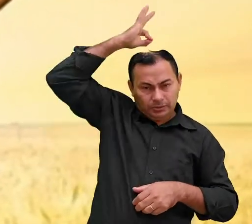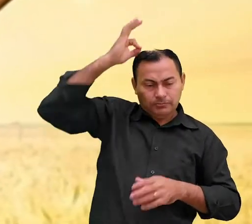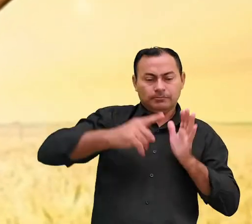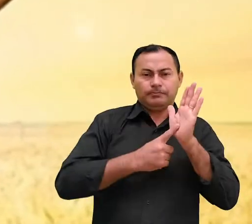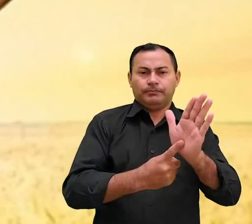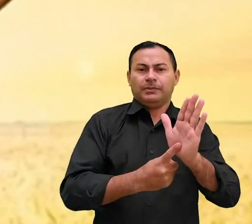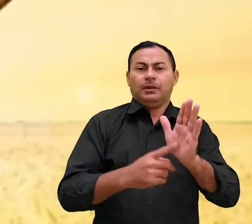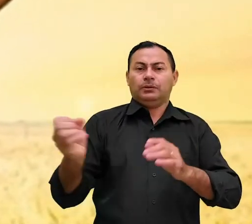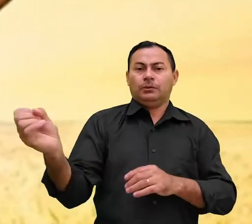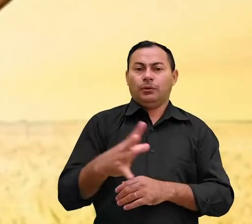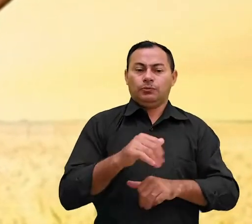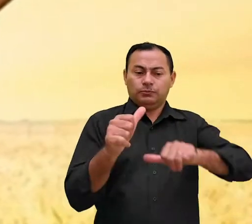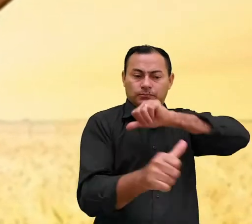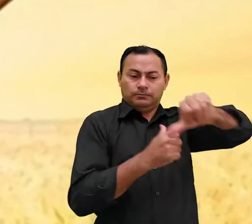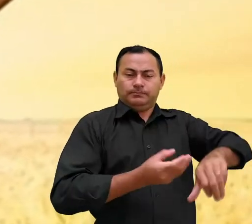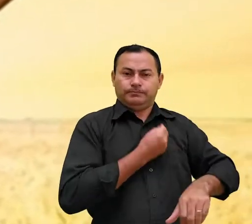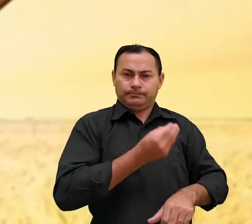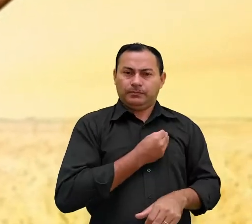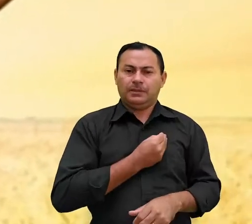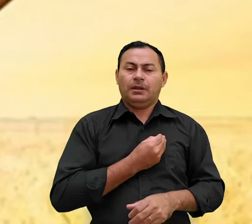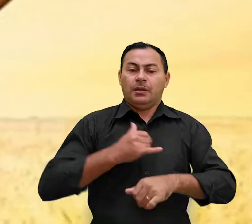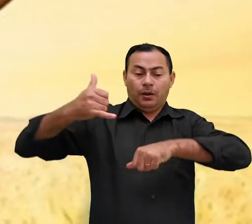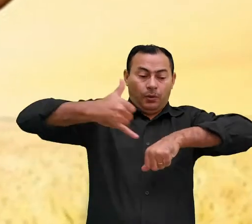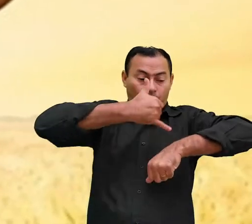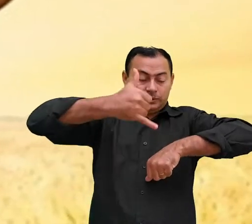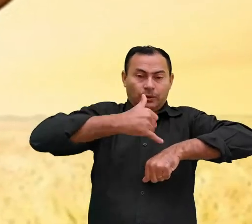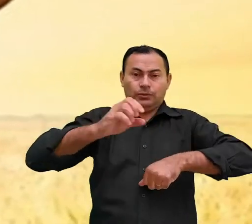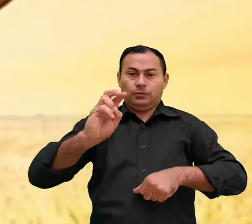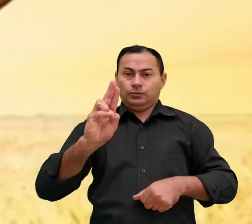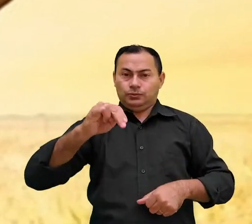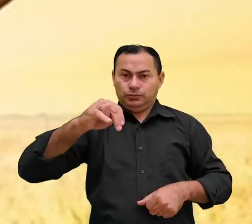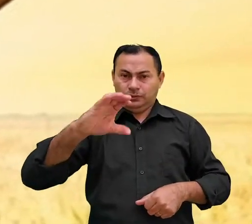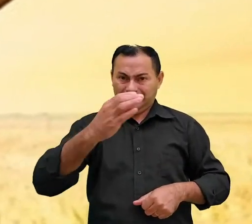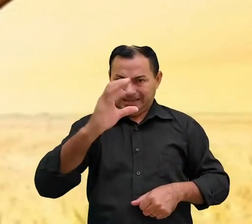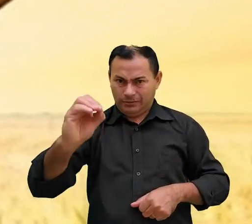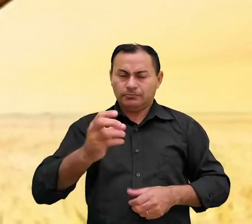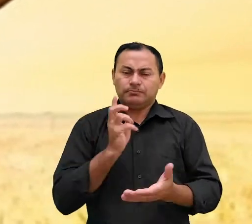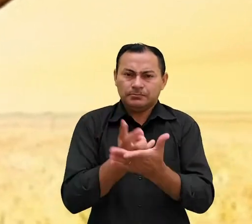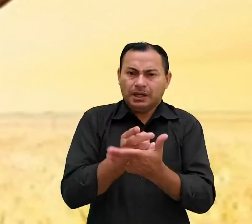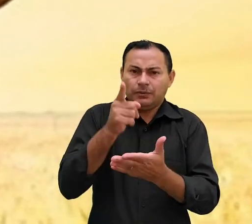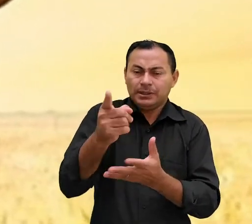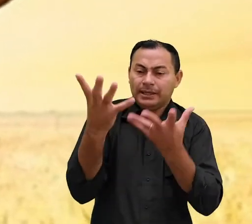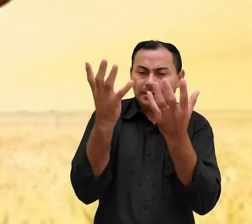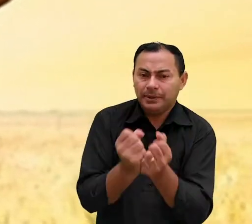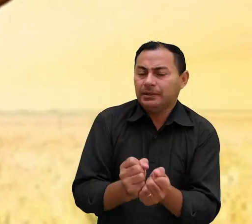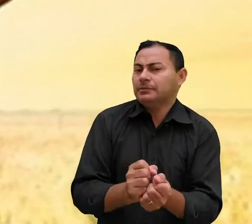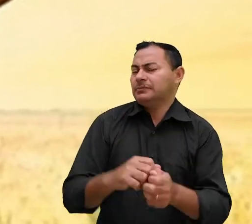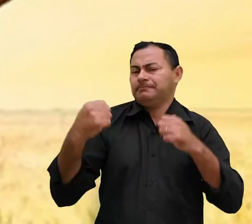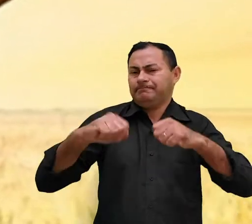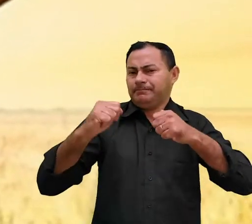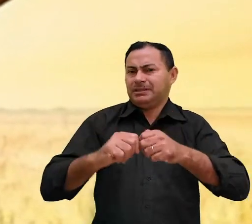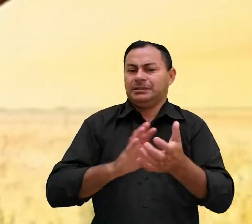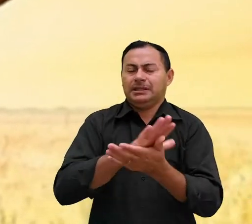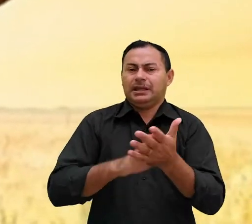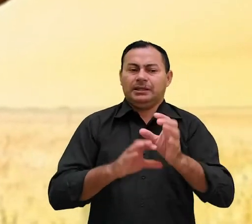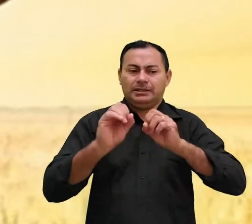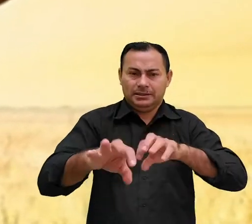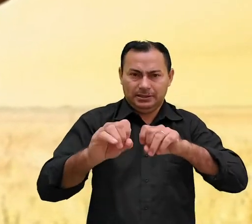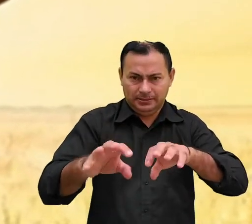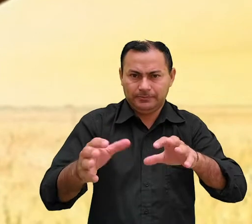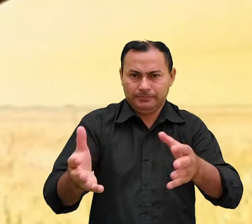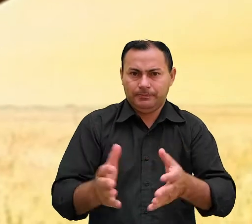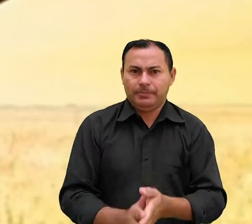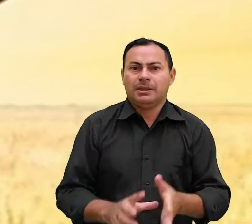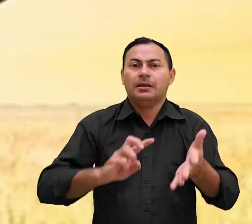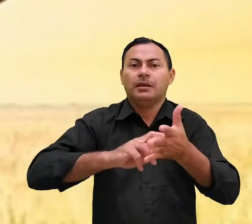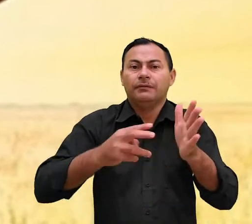Santo como resultado do novo nascimento a unção que receberam dele permanece em vocês e não precisam que ninguém os